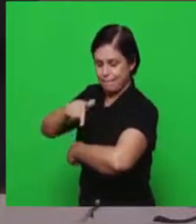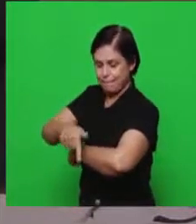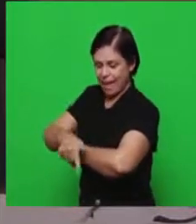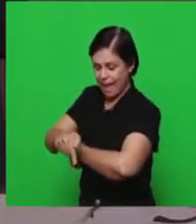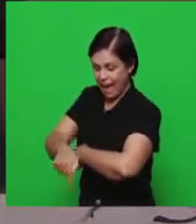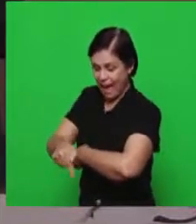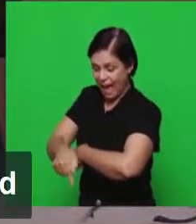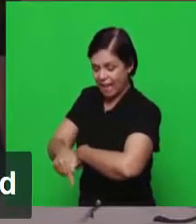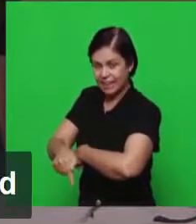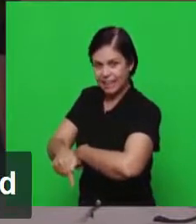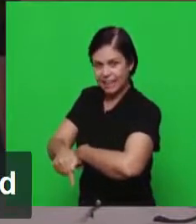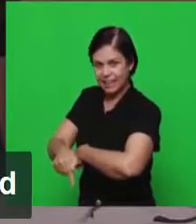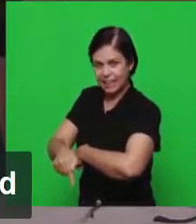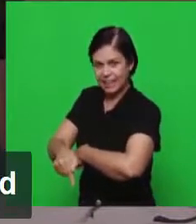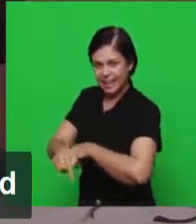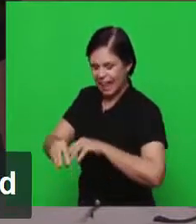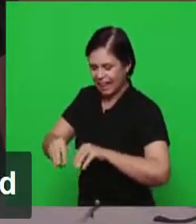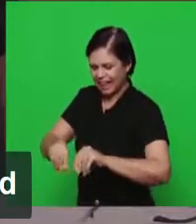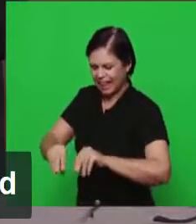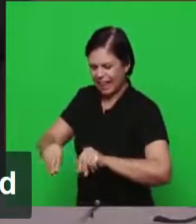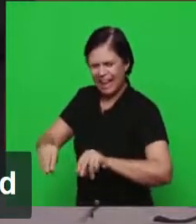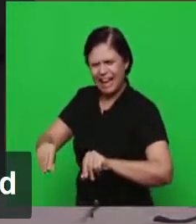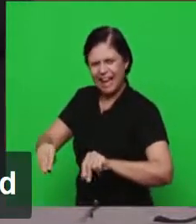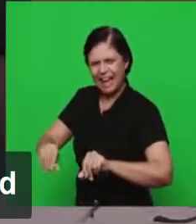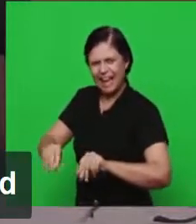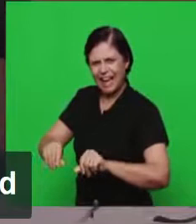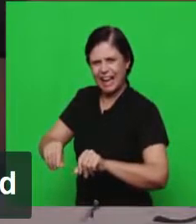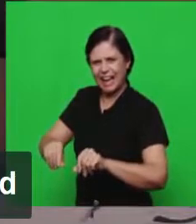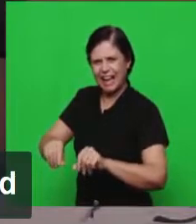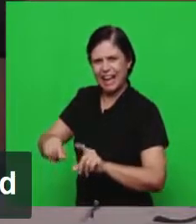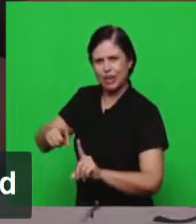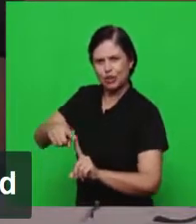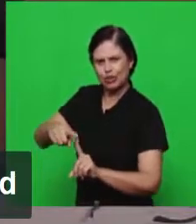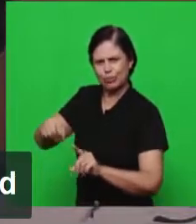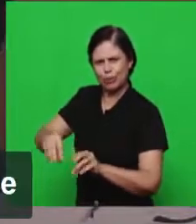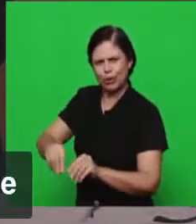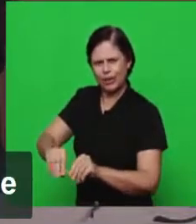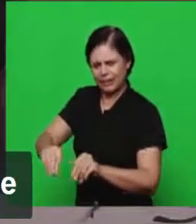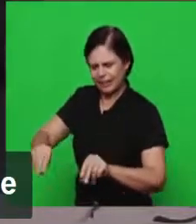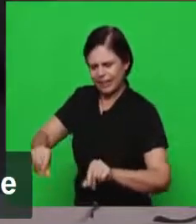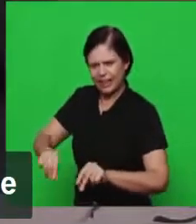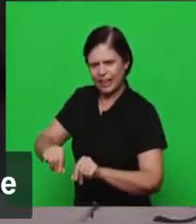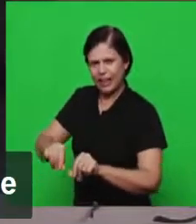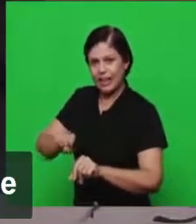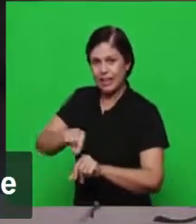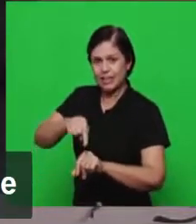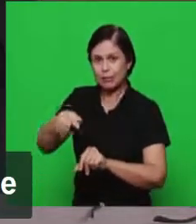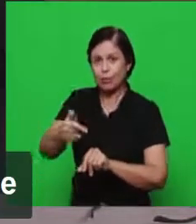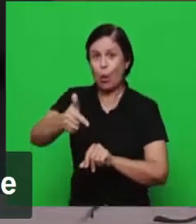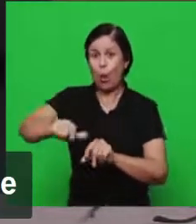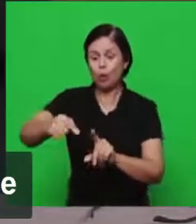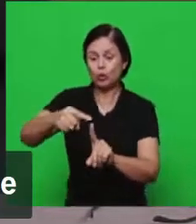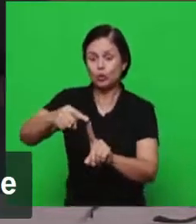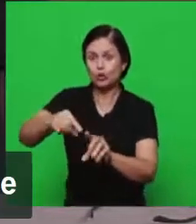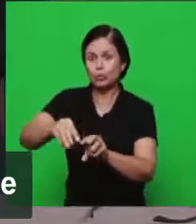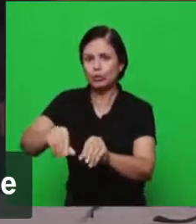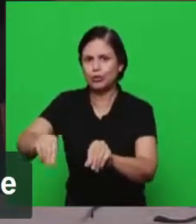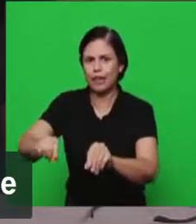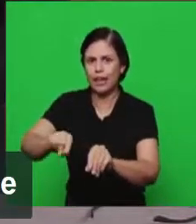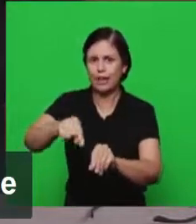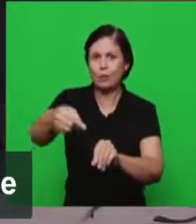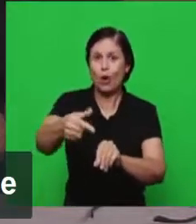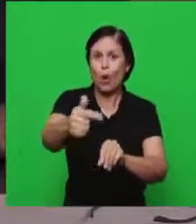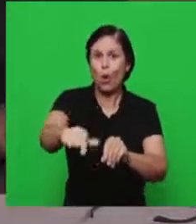ela entrou num tipo de terra aí fala a respeito daquela terra caiu noutra caiu numa terceira